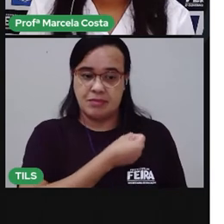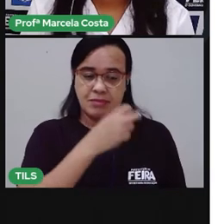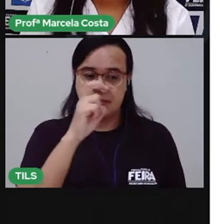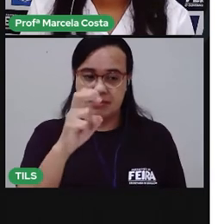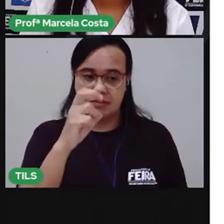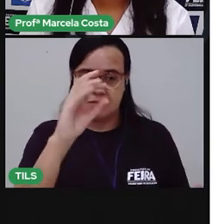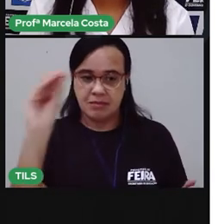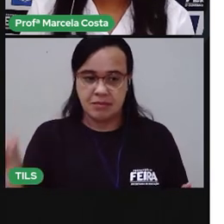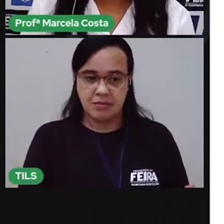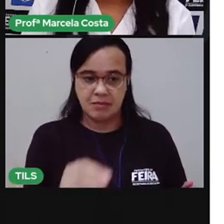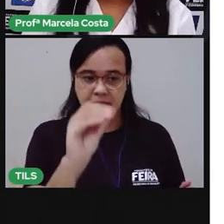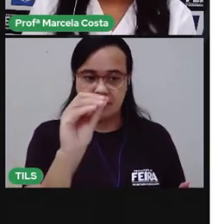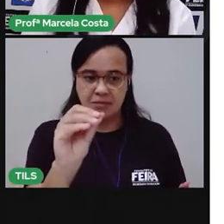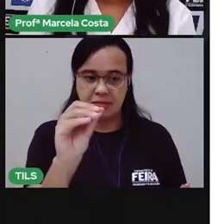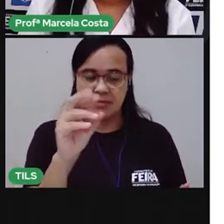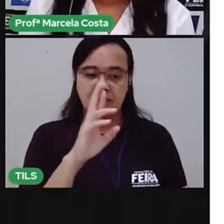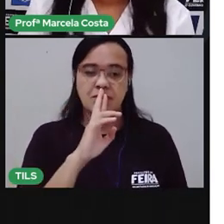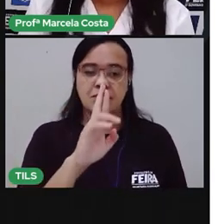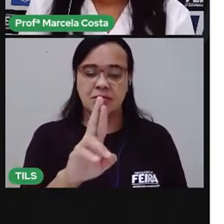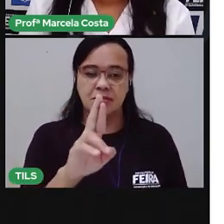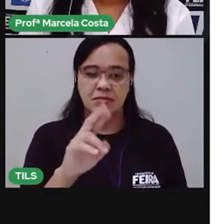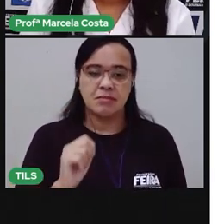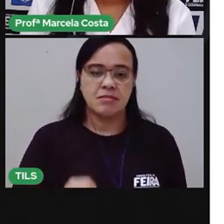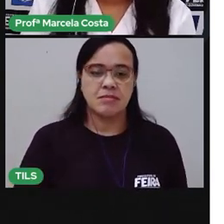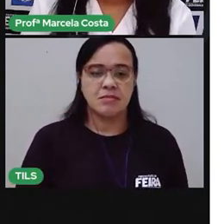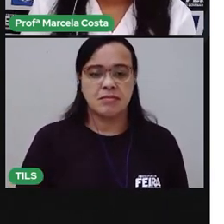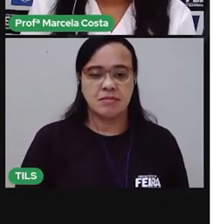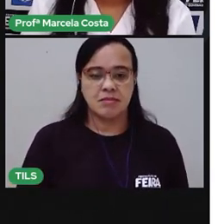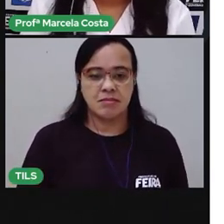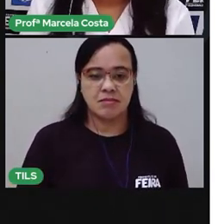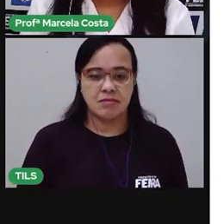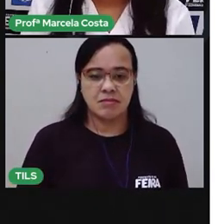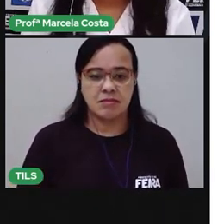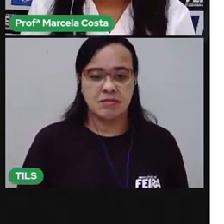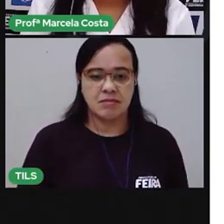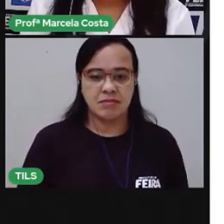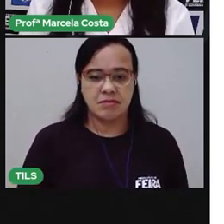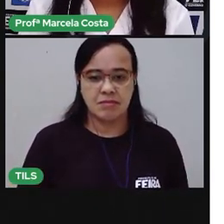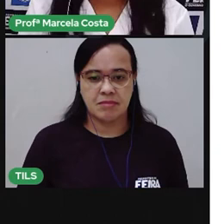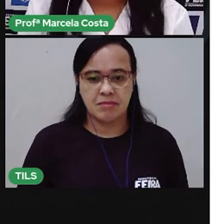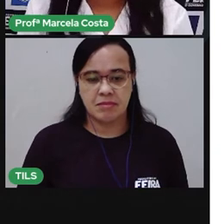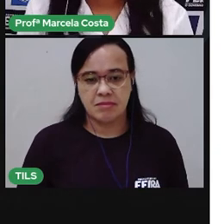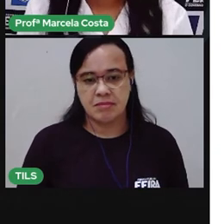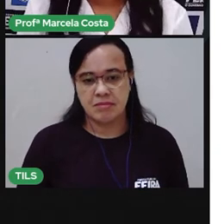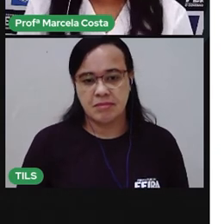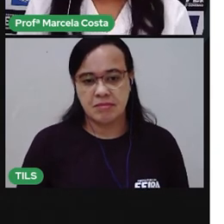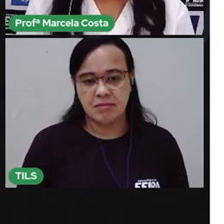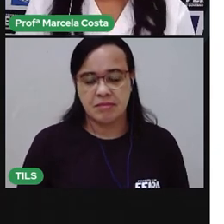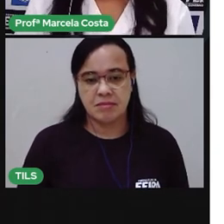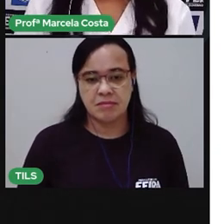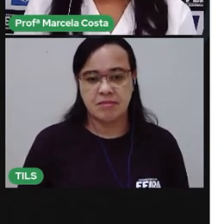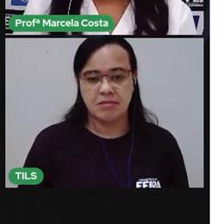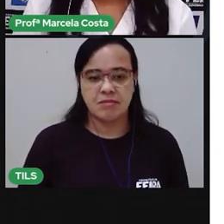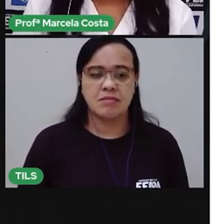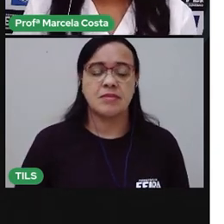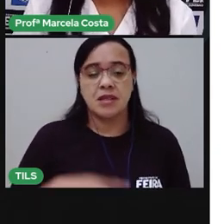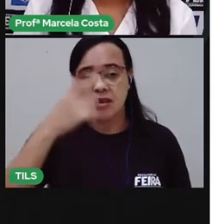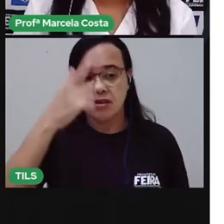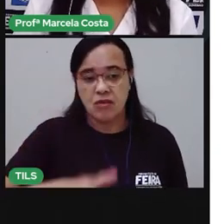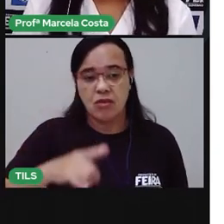espaço. Agora essa letra, essa palavra aqui de cima que eu pulei. Vamos voltar.